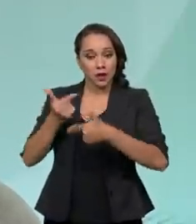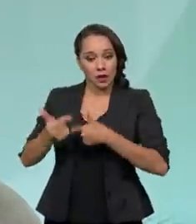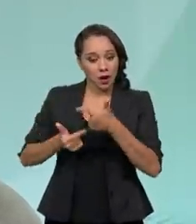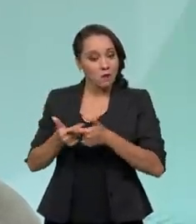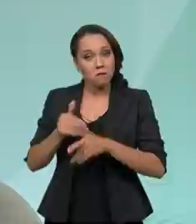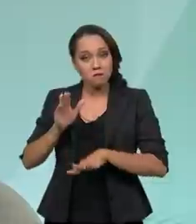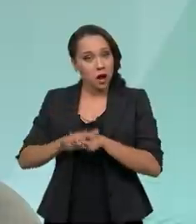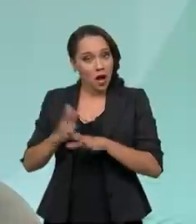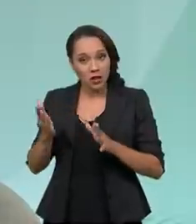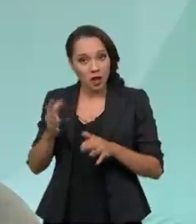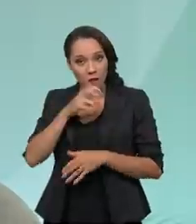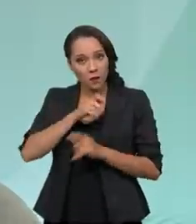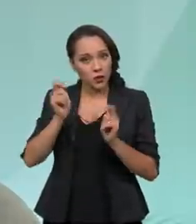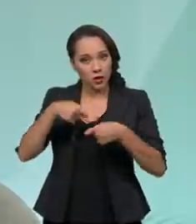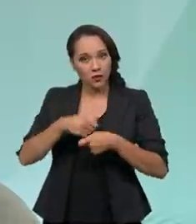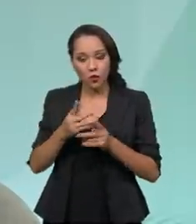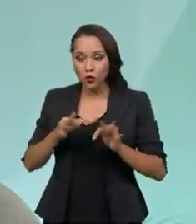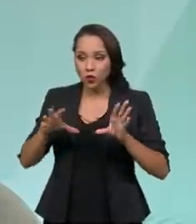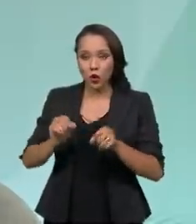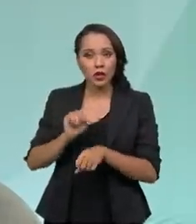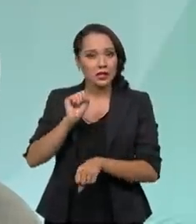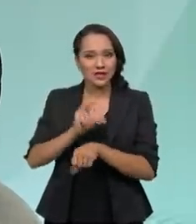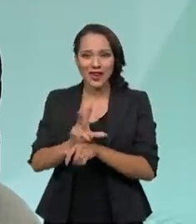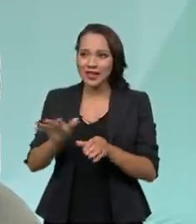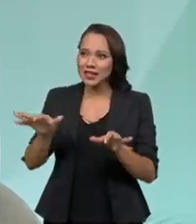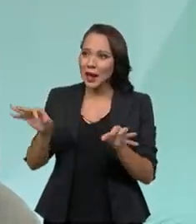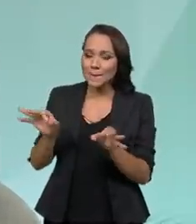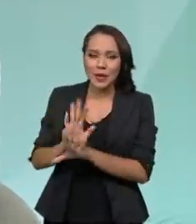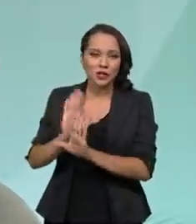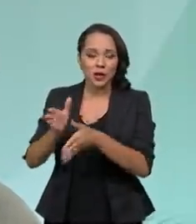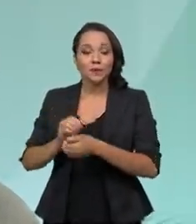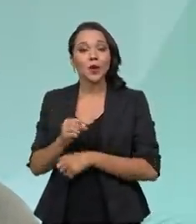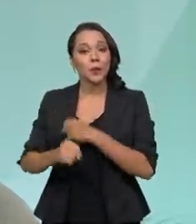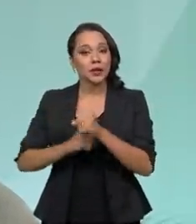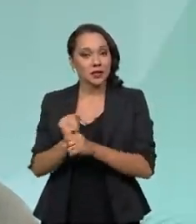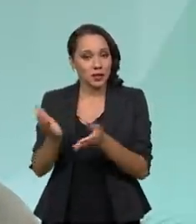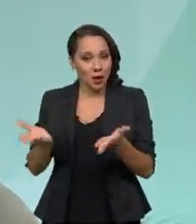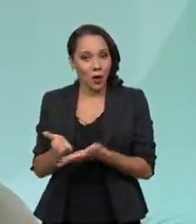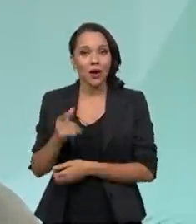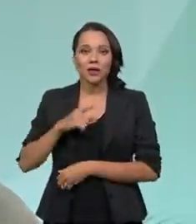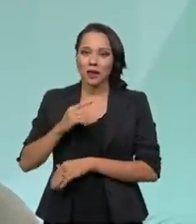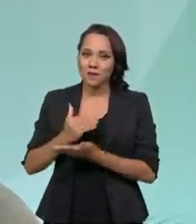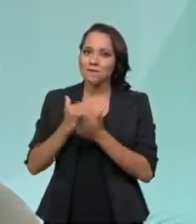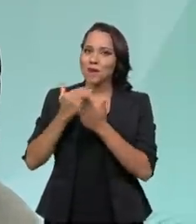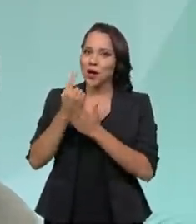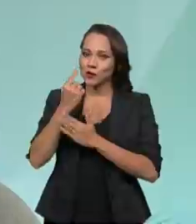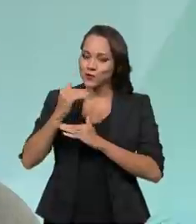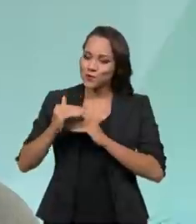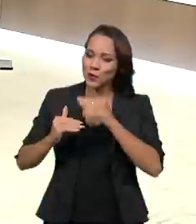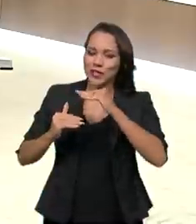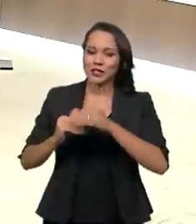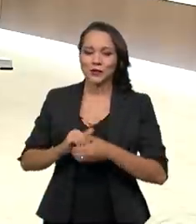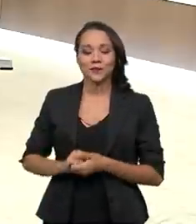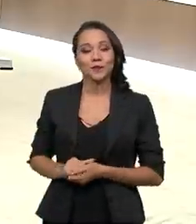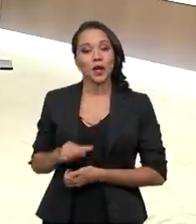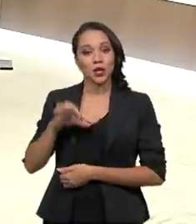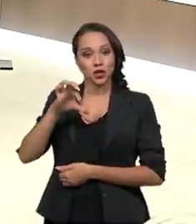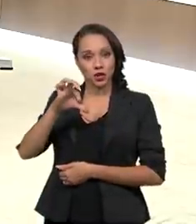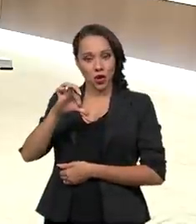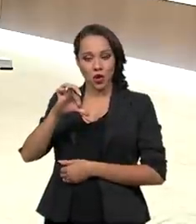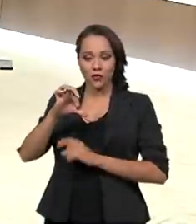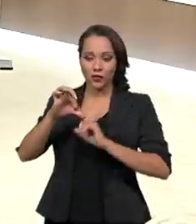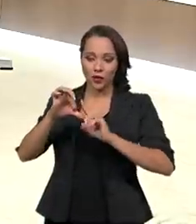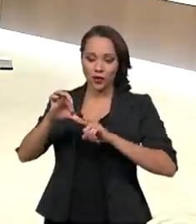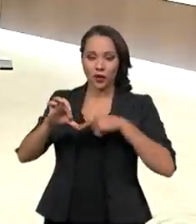possível, tendo todas as vagas preenchidas. Então, já para este ano, nós demos mais um passo. De nove, nós